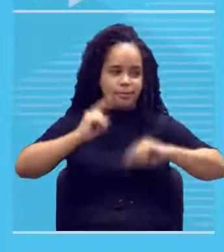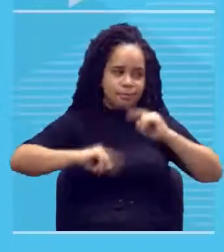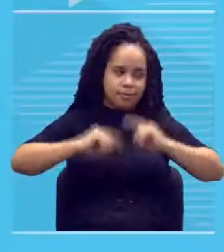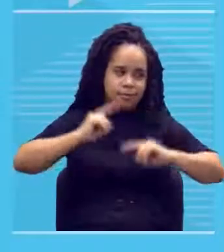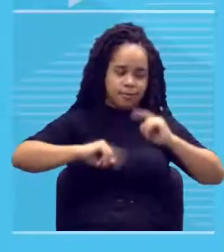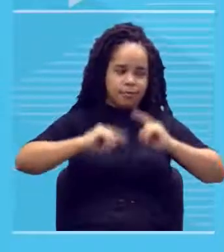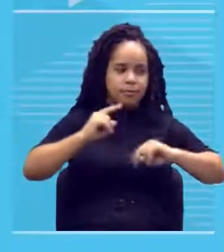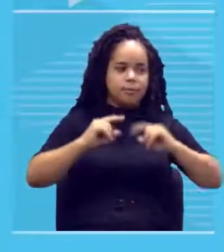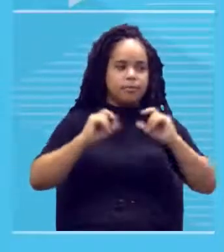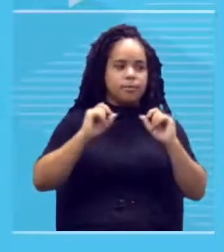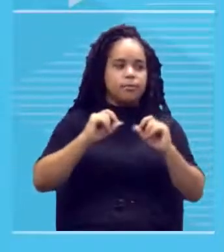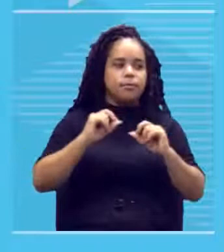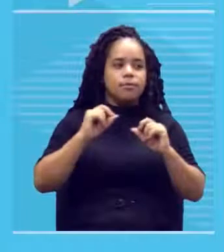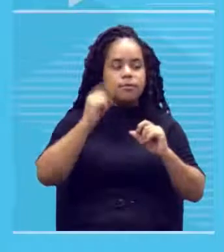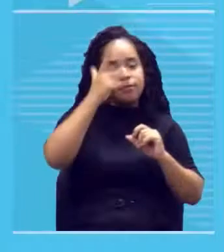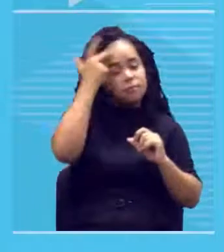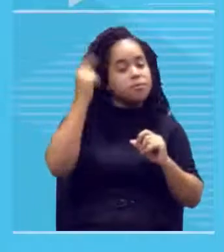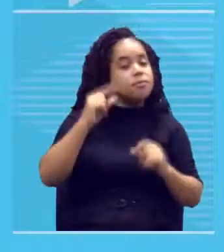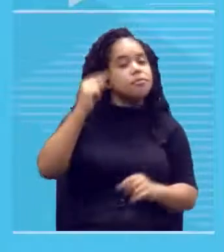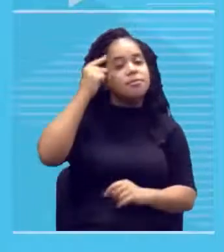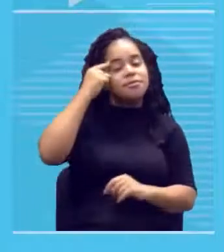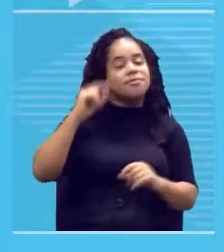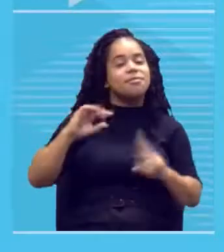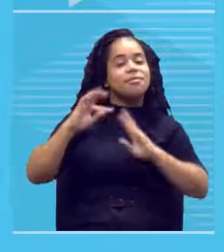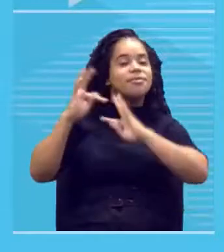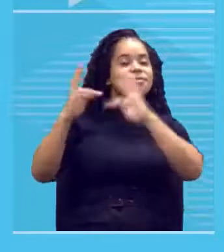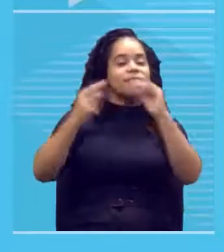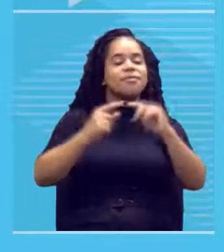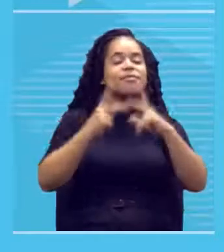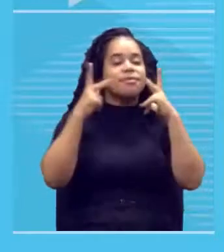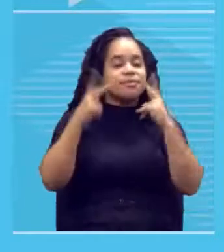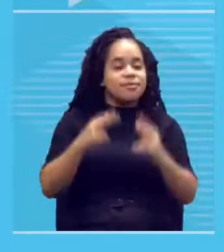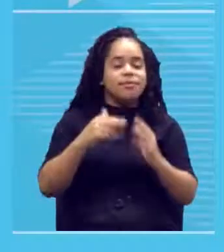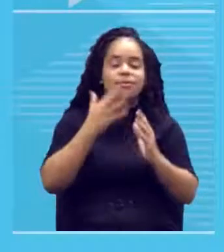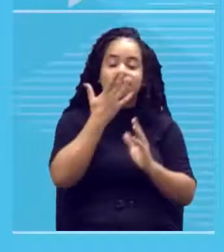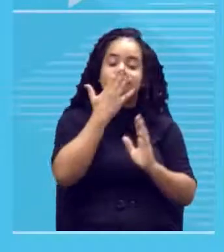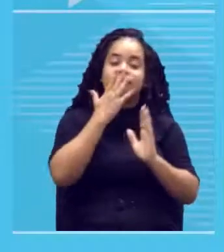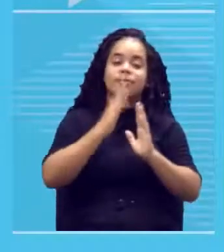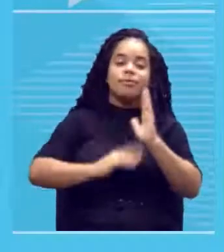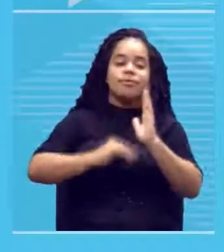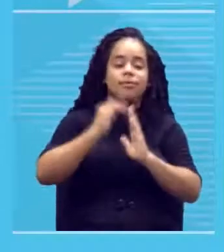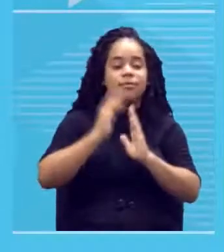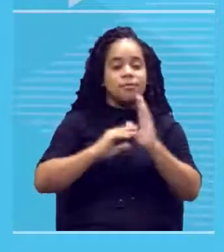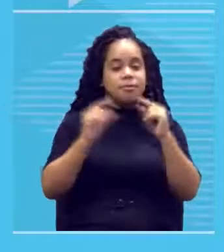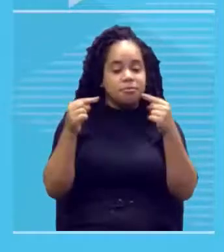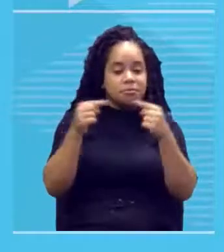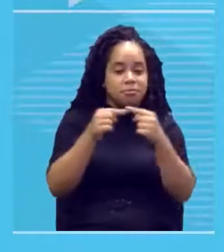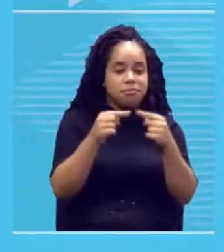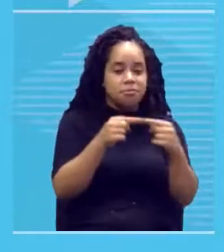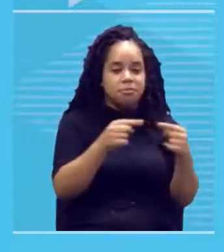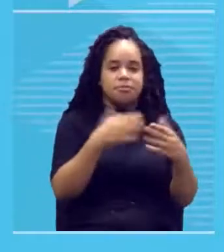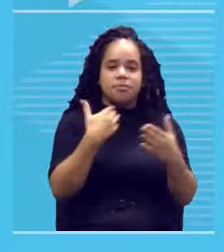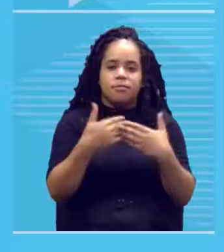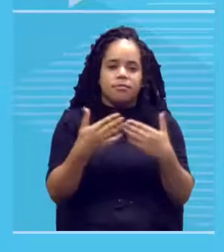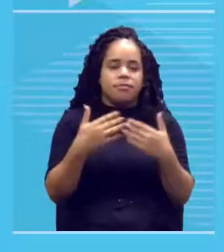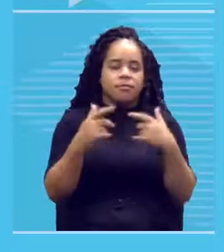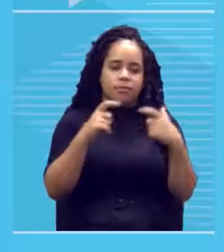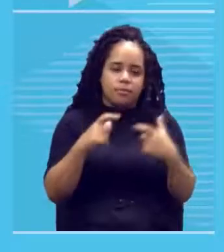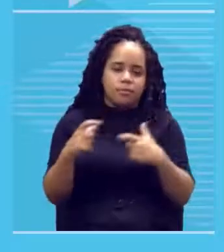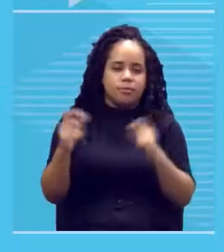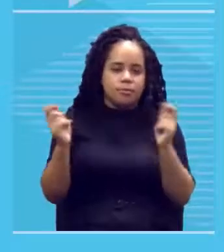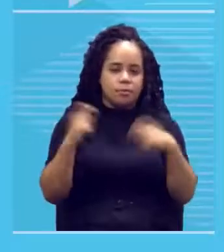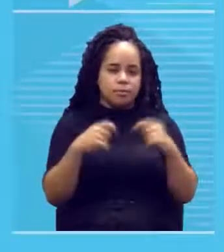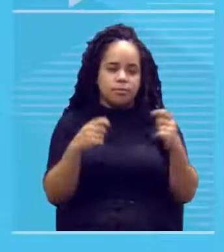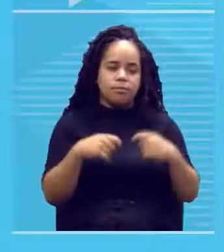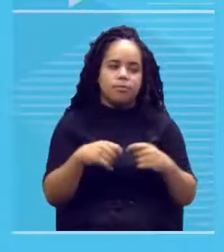acha que é tudo igual. E toda tinta é igual e cabe em qualquer superfície. Ou seja, ela agrega em qualquer superfície.